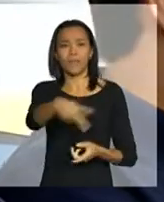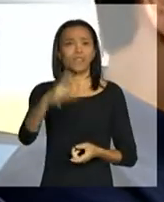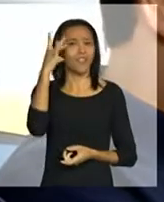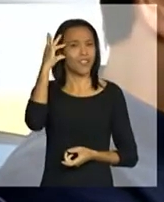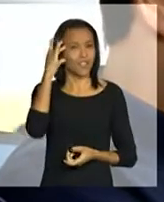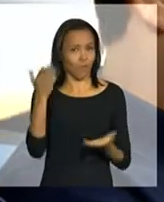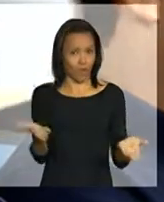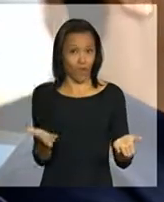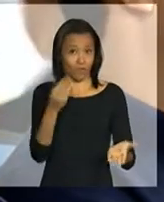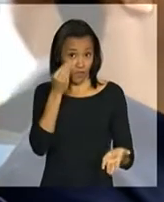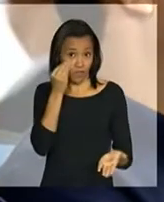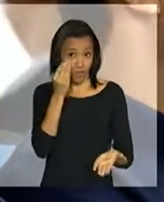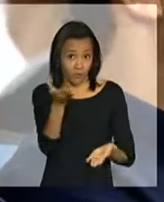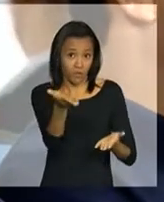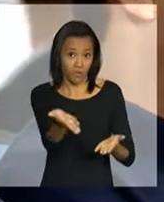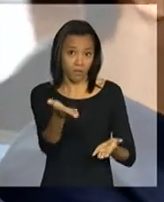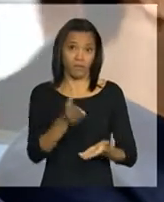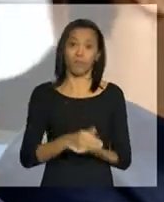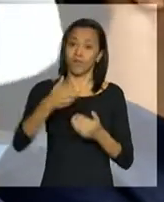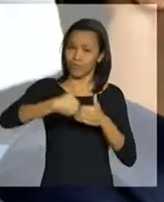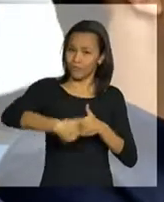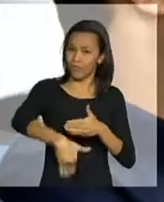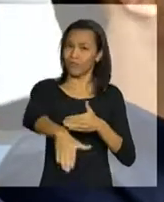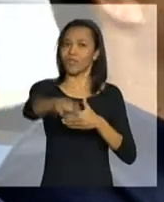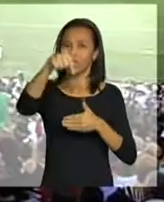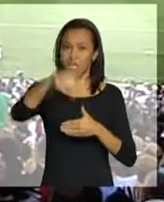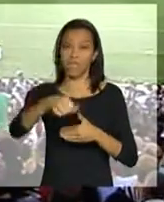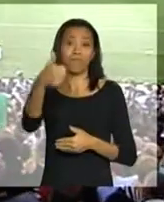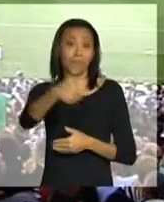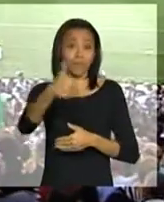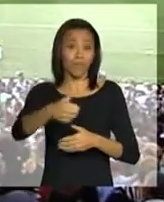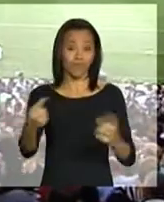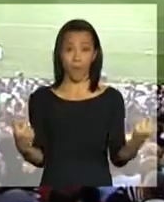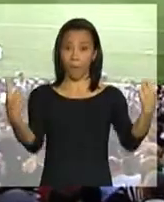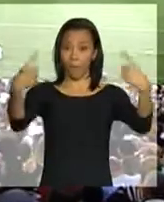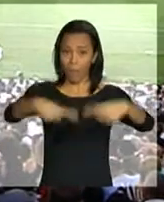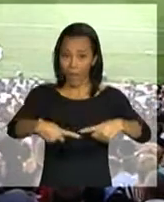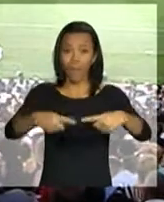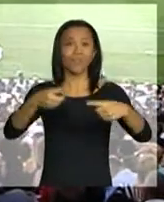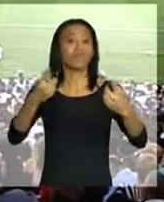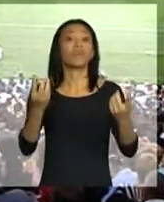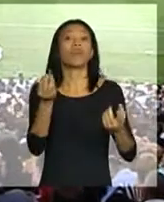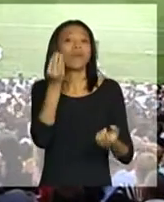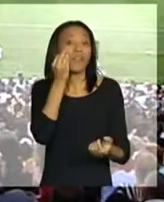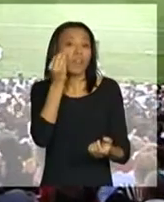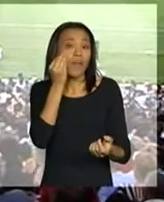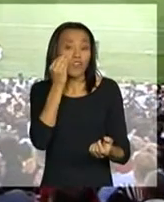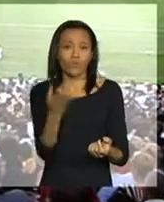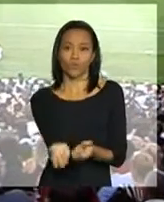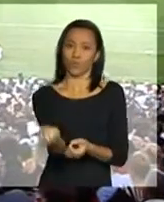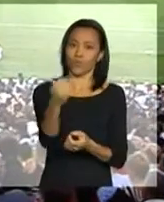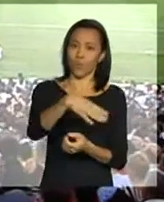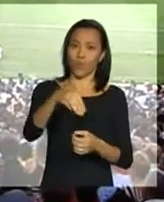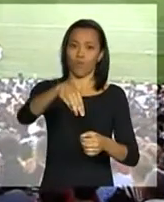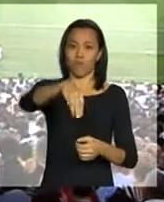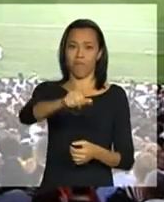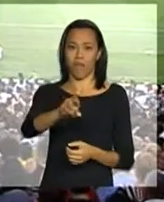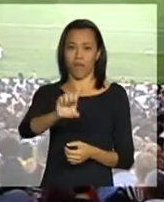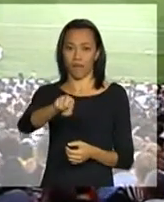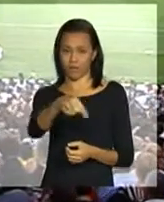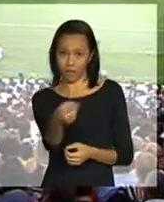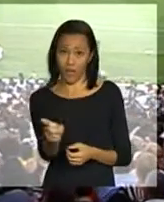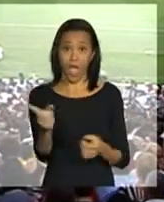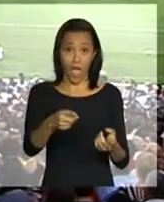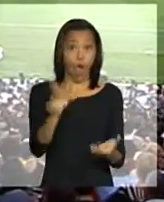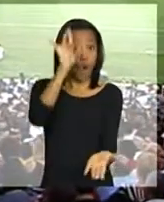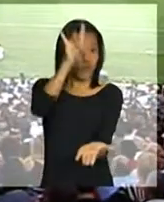imagens da presidenta Dilma Rousseff, durante este primeiro jogo teste do novo Maracanã. O primeiro jogo